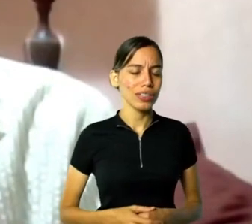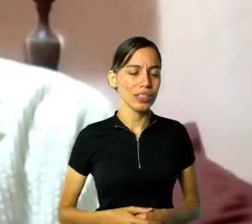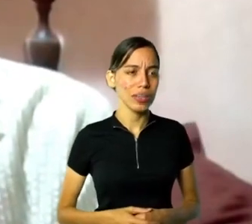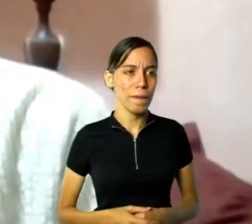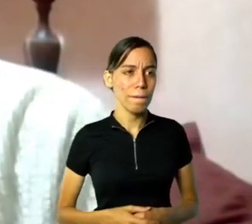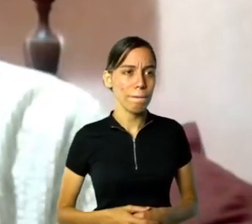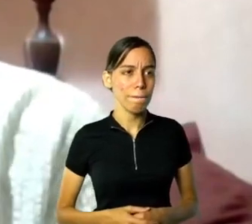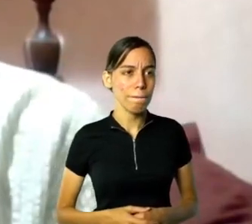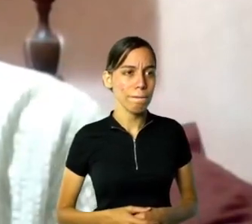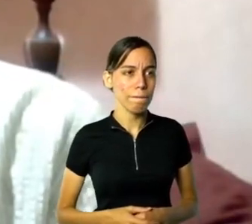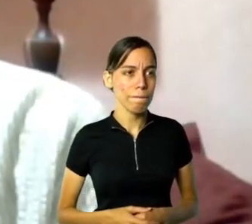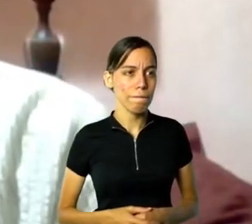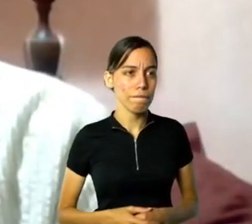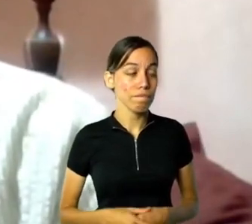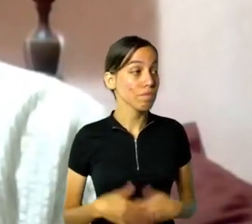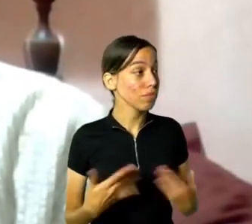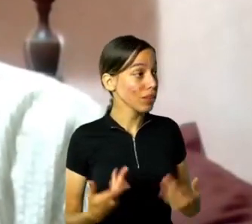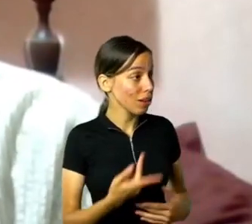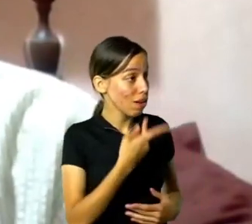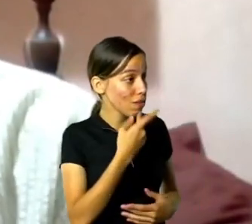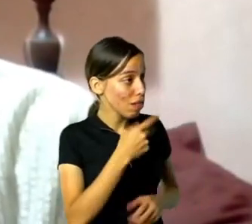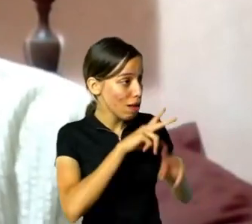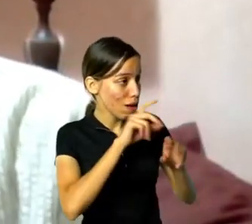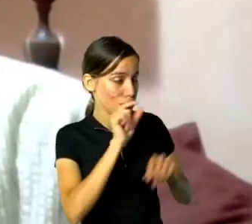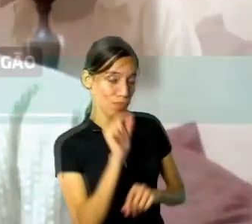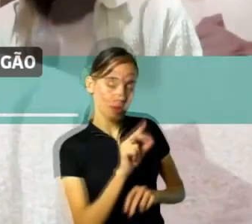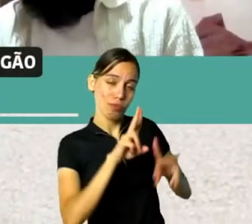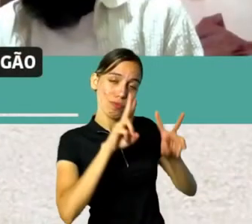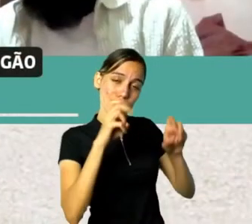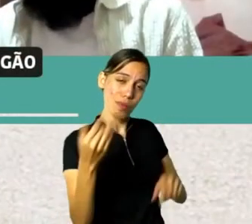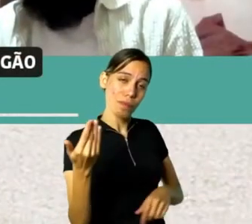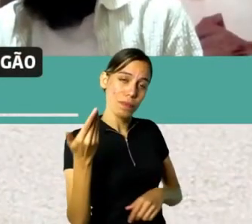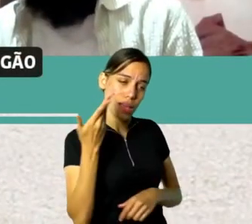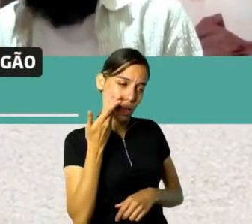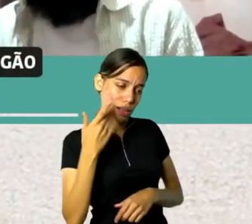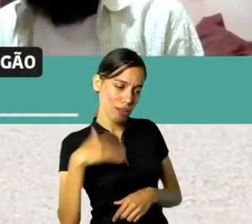infância do Guignard, assim, que foi uma infância,